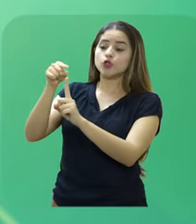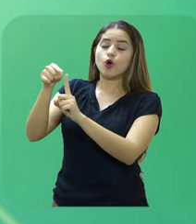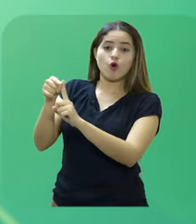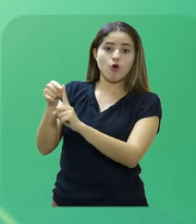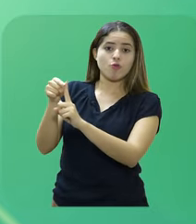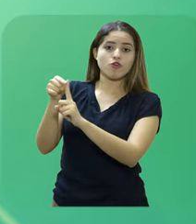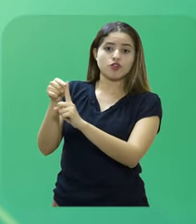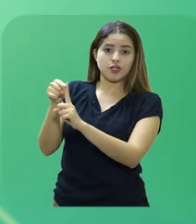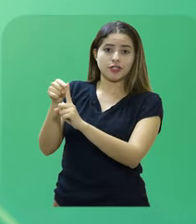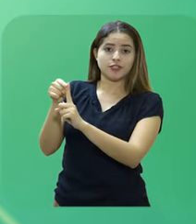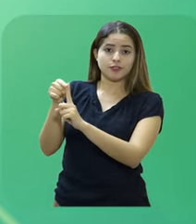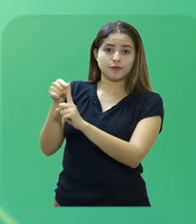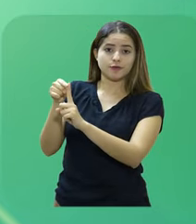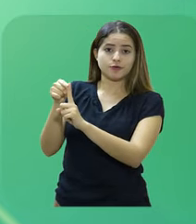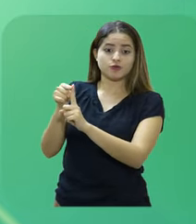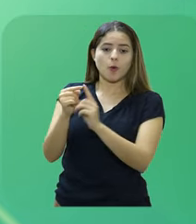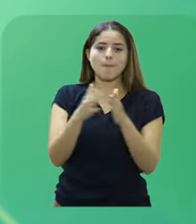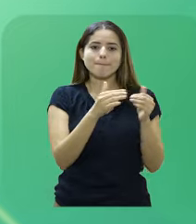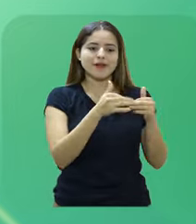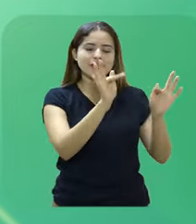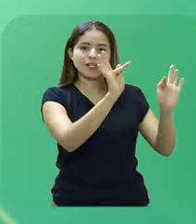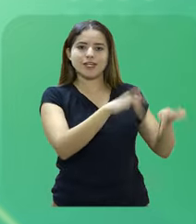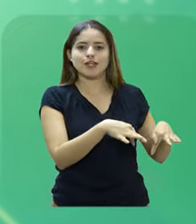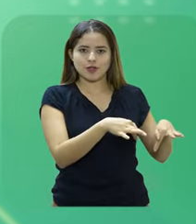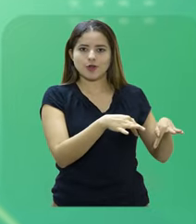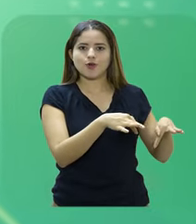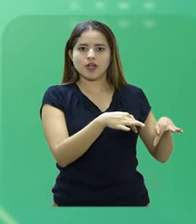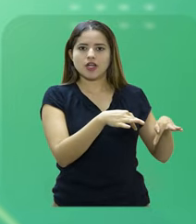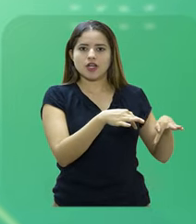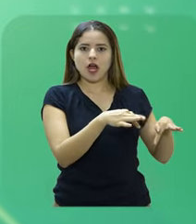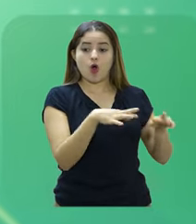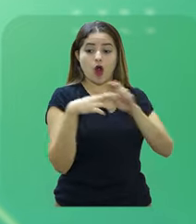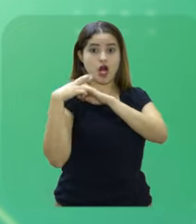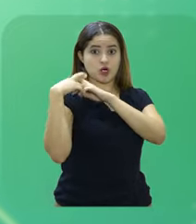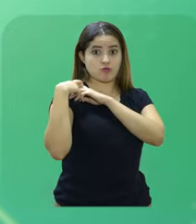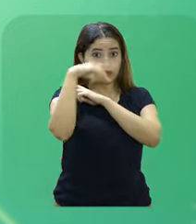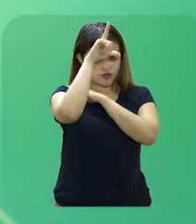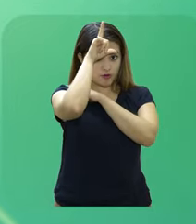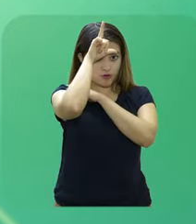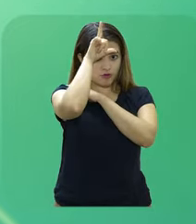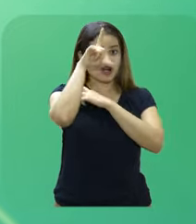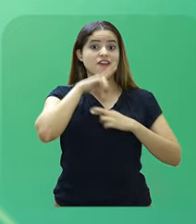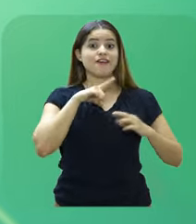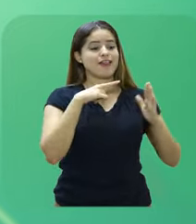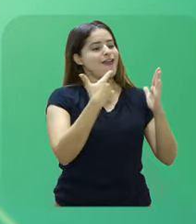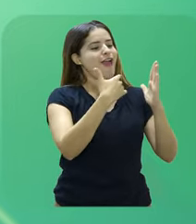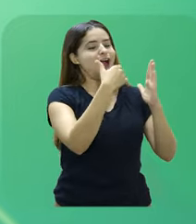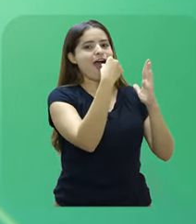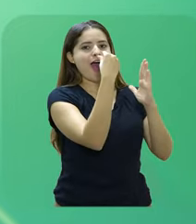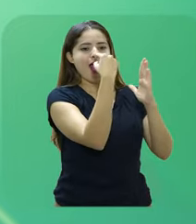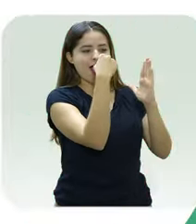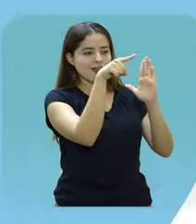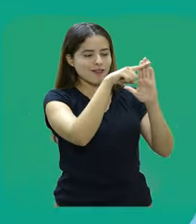intuito de consolidar necessidades validadas pelas chefias que tenham um escopo aproximado.